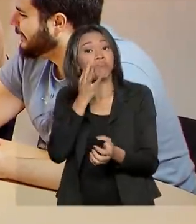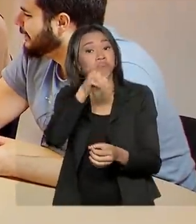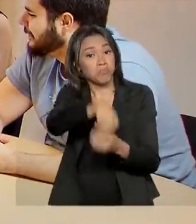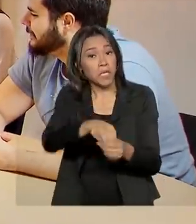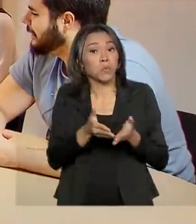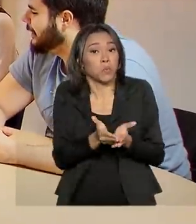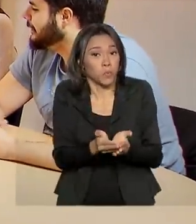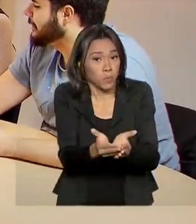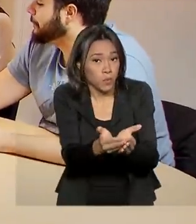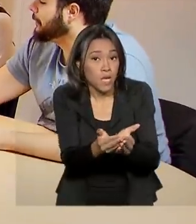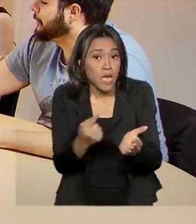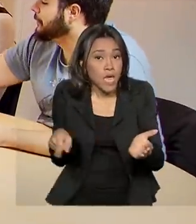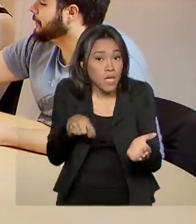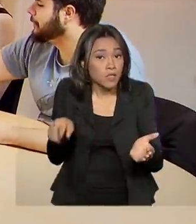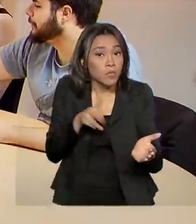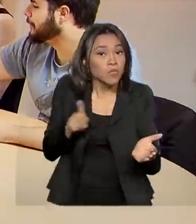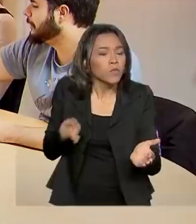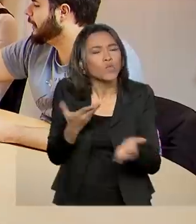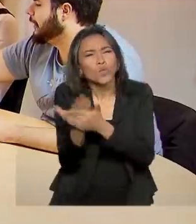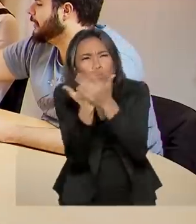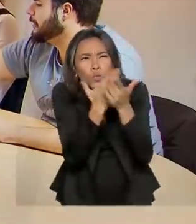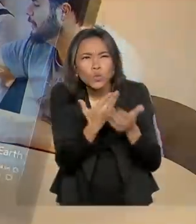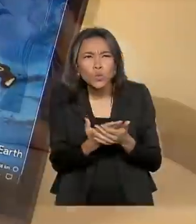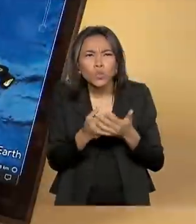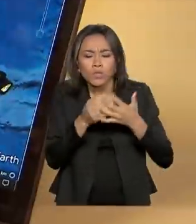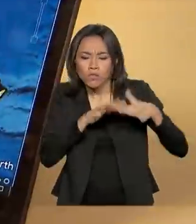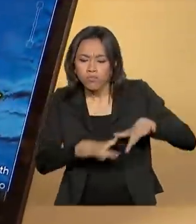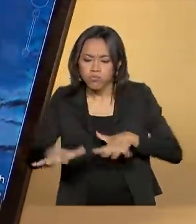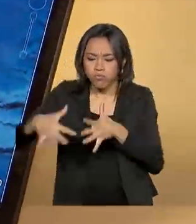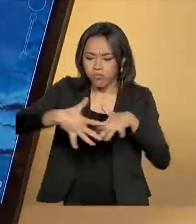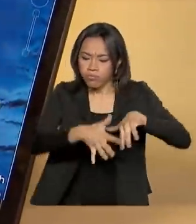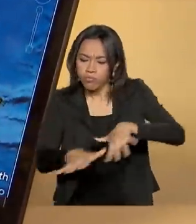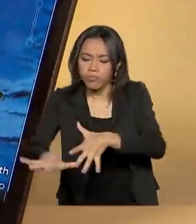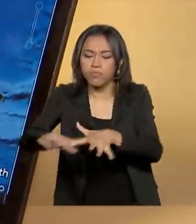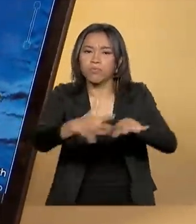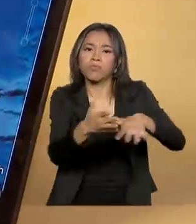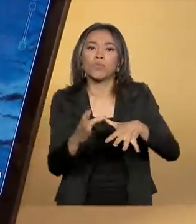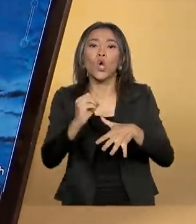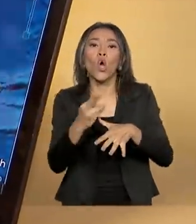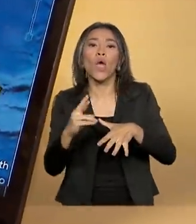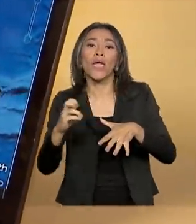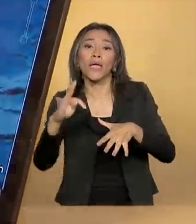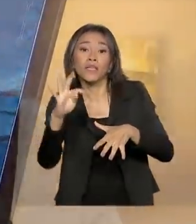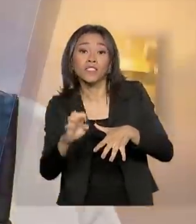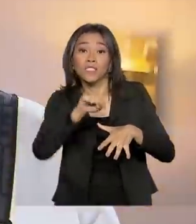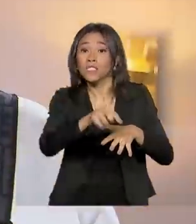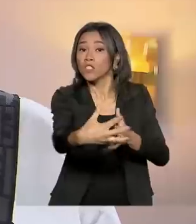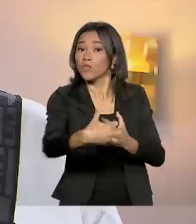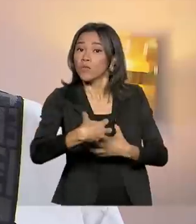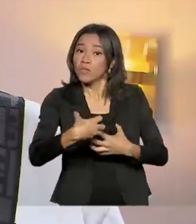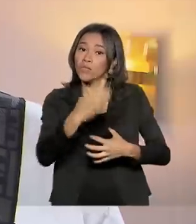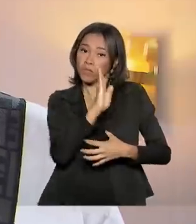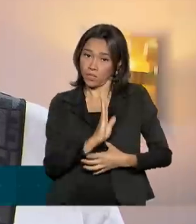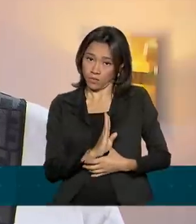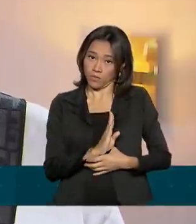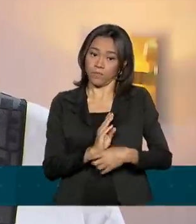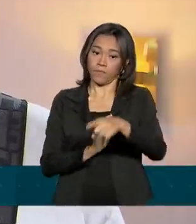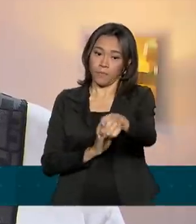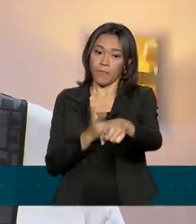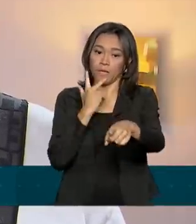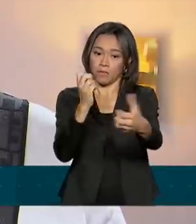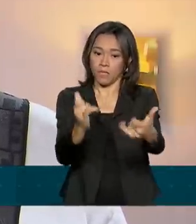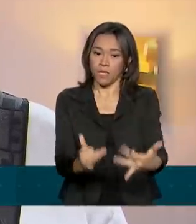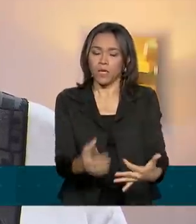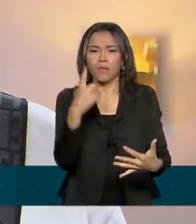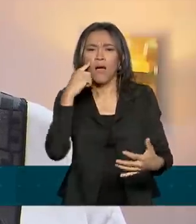polar. Eles estudam o impacto das correntes marítimas da Antártica no clima brasileiro. Isso representa você fazer um balanço